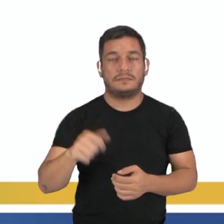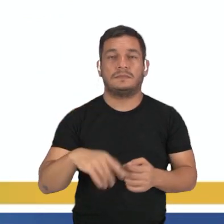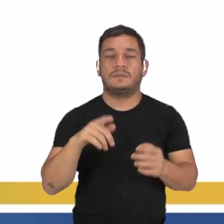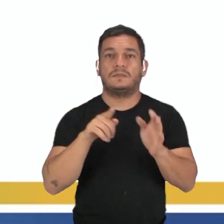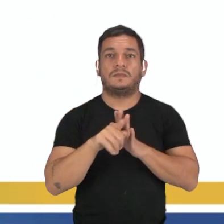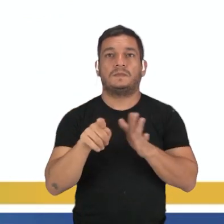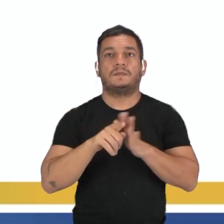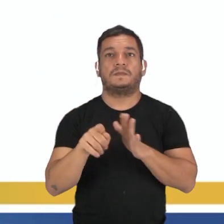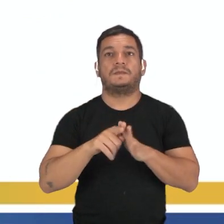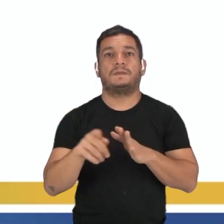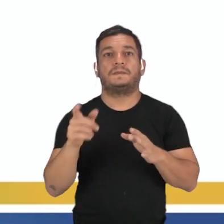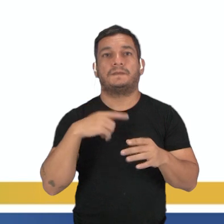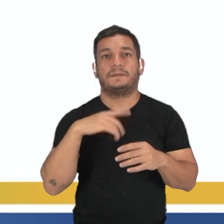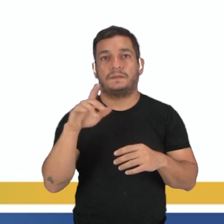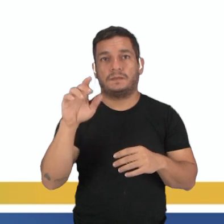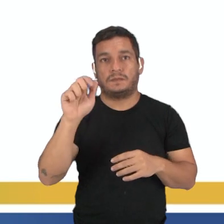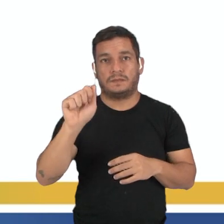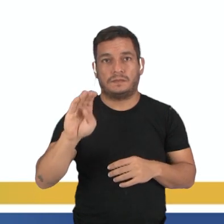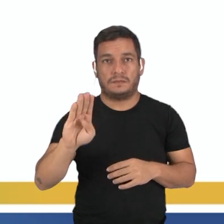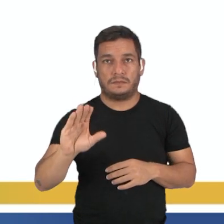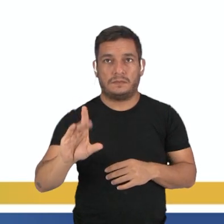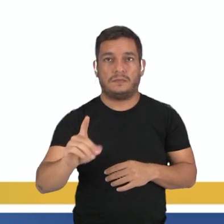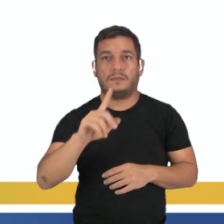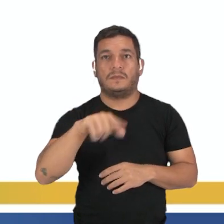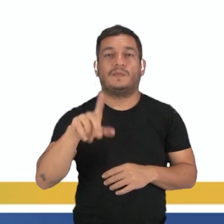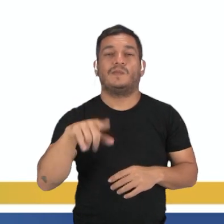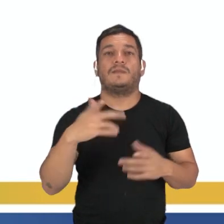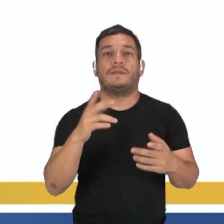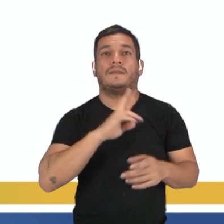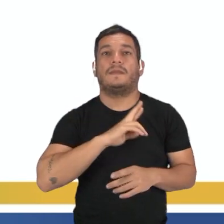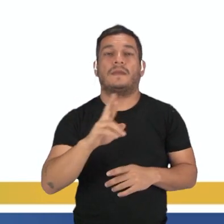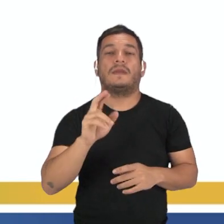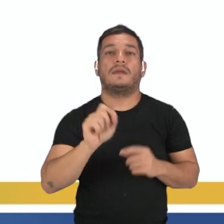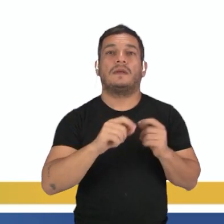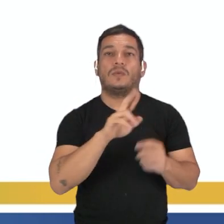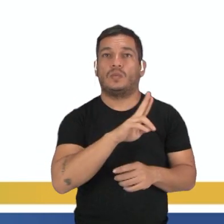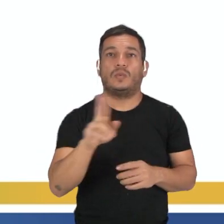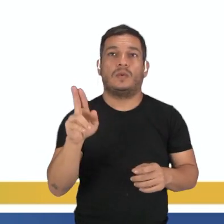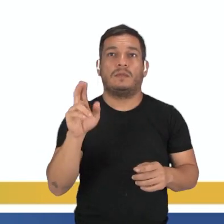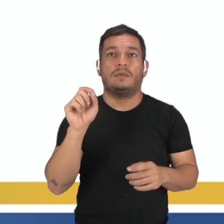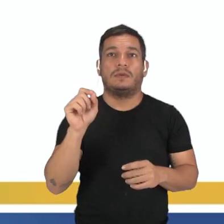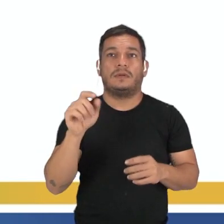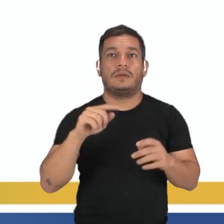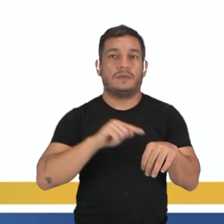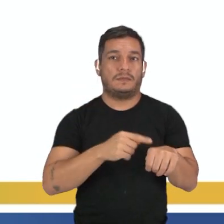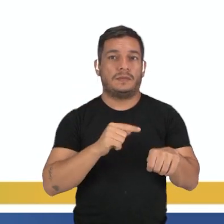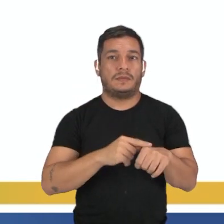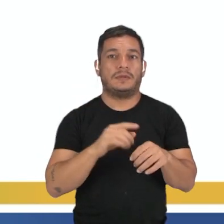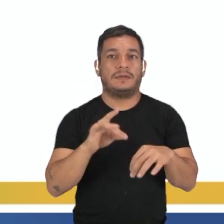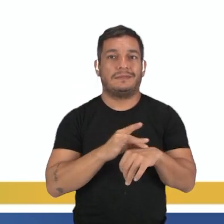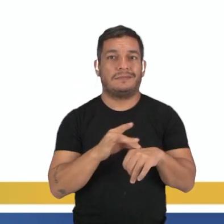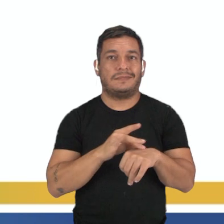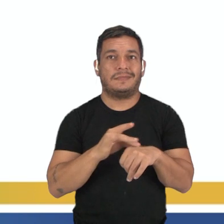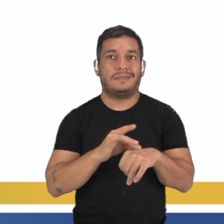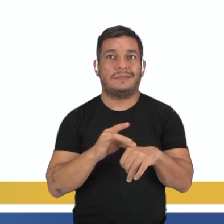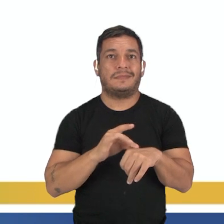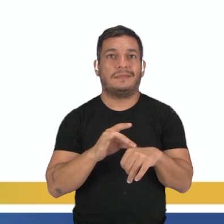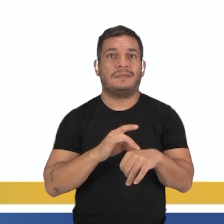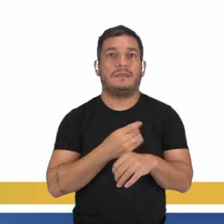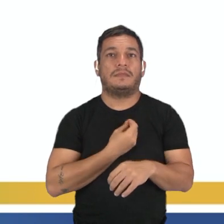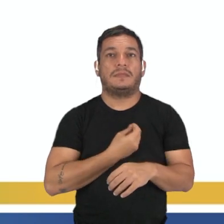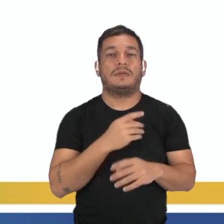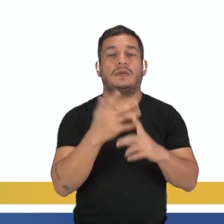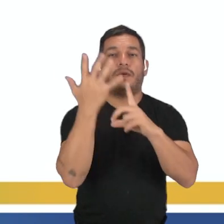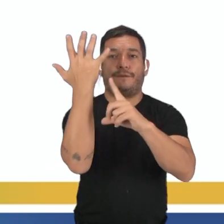Analise as alternativas abaixo, e marque aquela que indica corretamente o nome da estrutura, dos pequenos pontos pretos